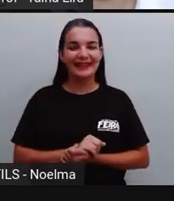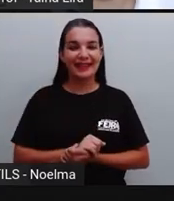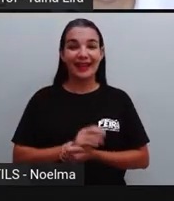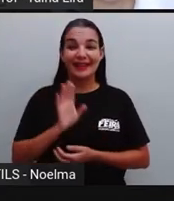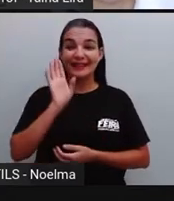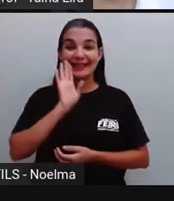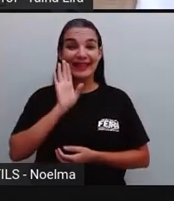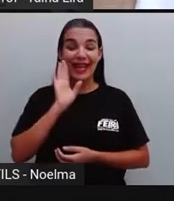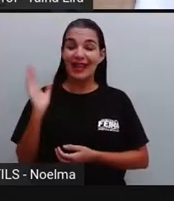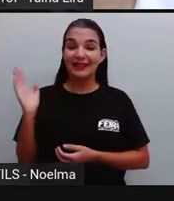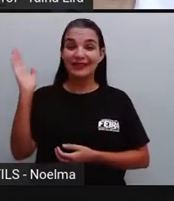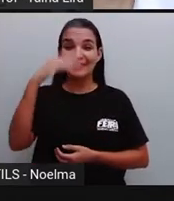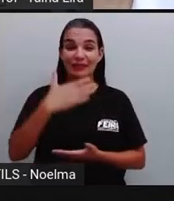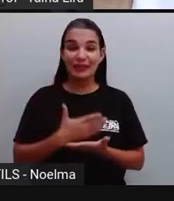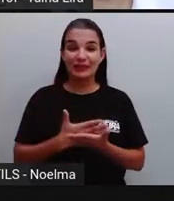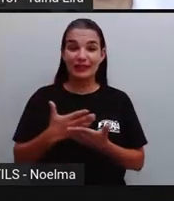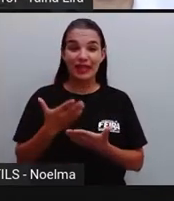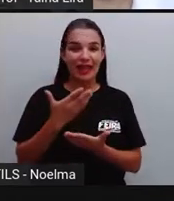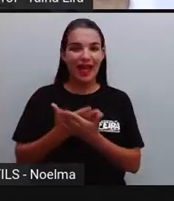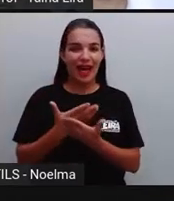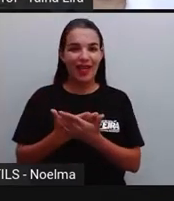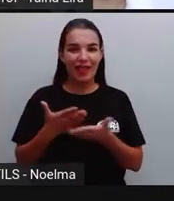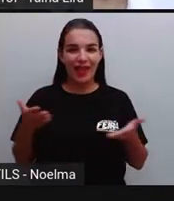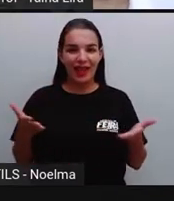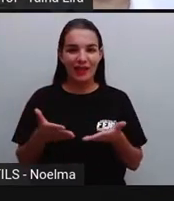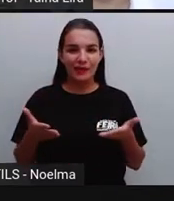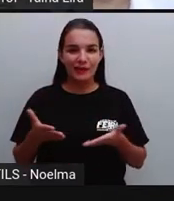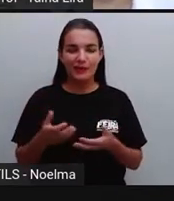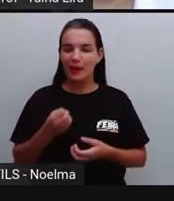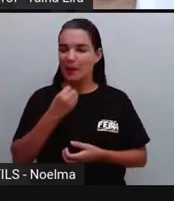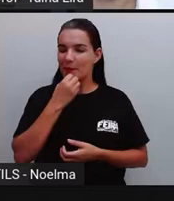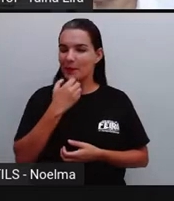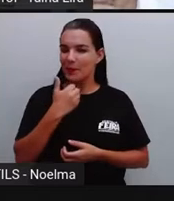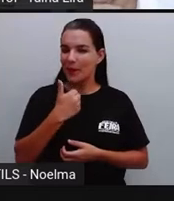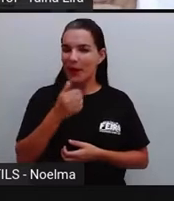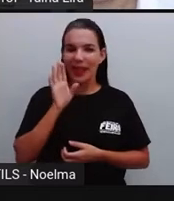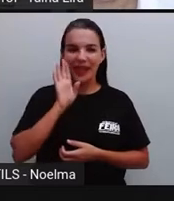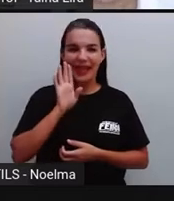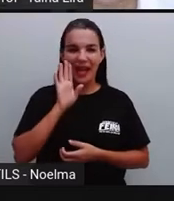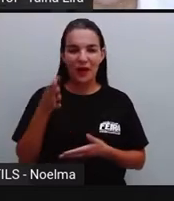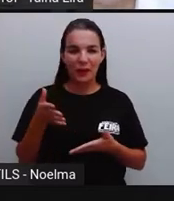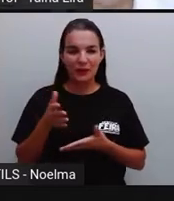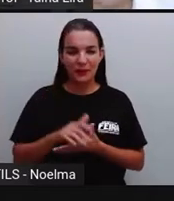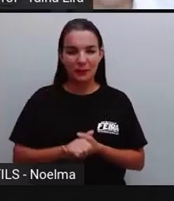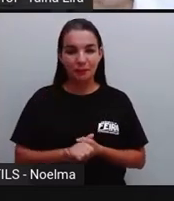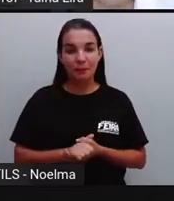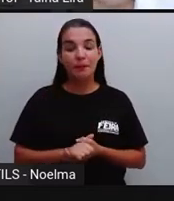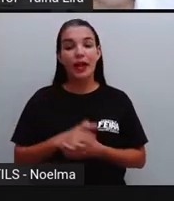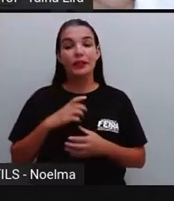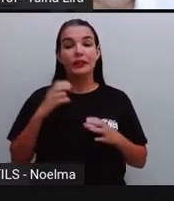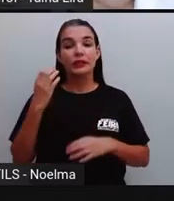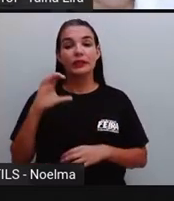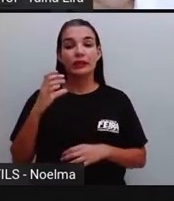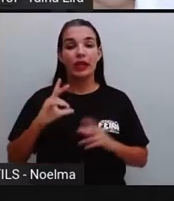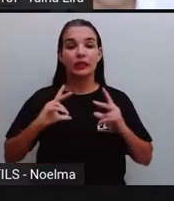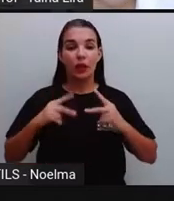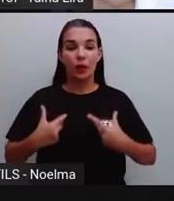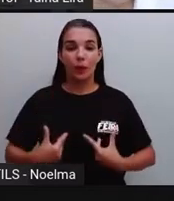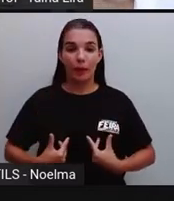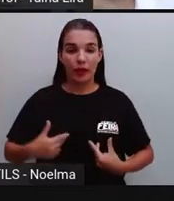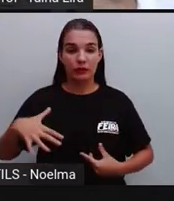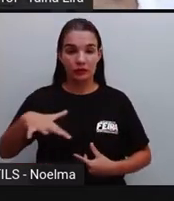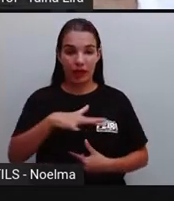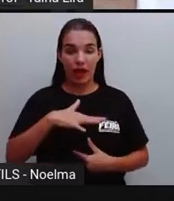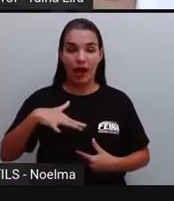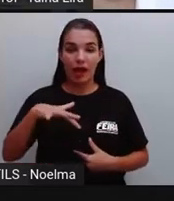Ah, então vamos lá, vamos iniciar, porque nossa aula está muito legal. Nossa aula hoje é de ciências humanas, está na área de